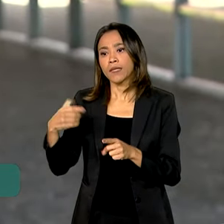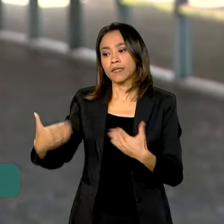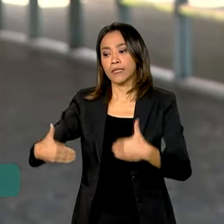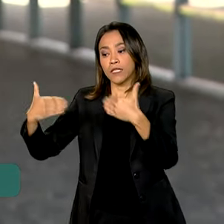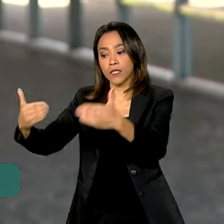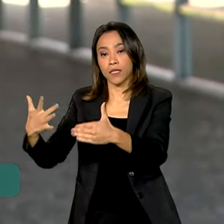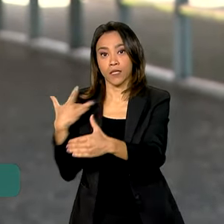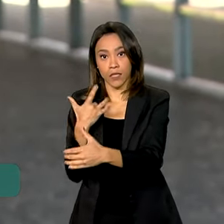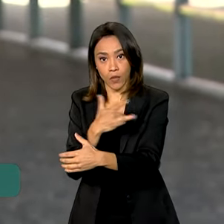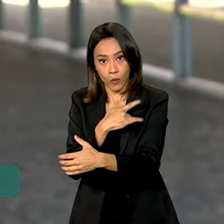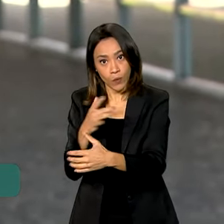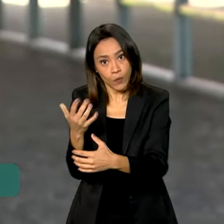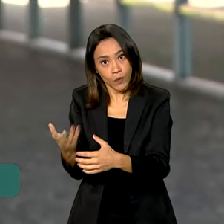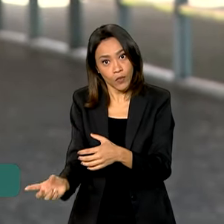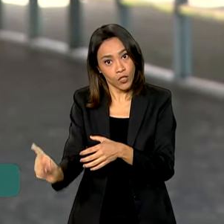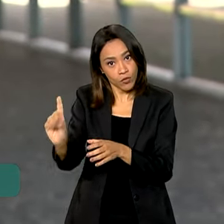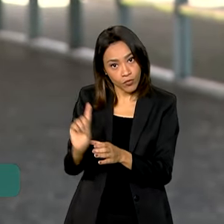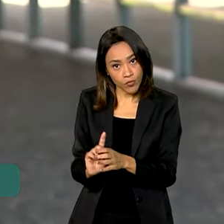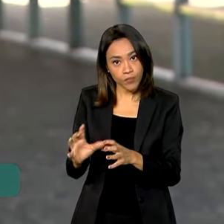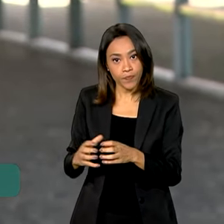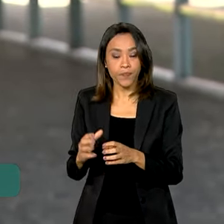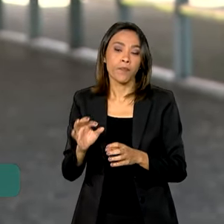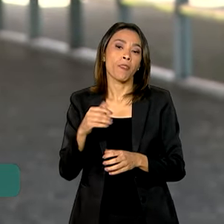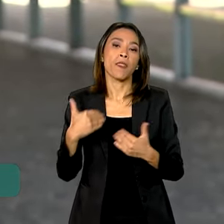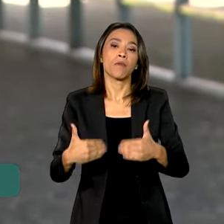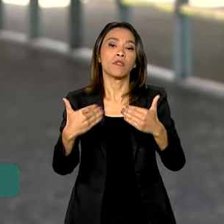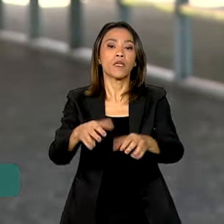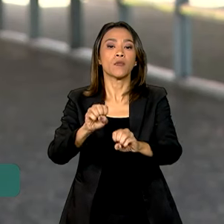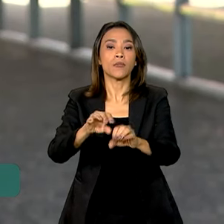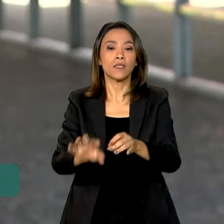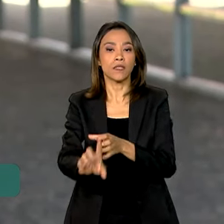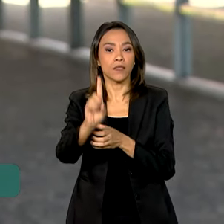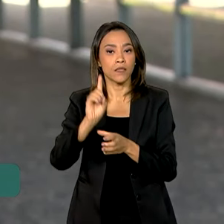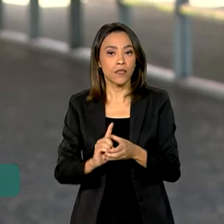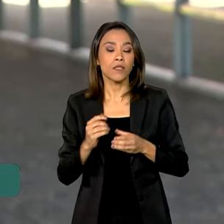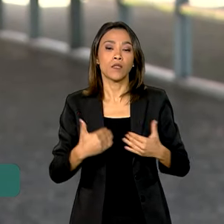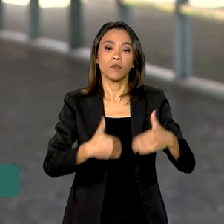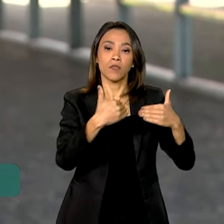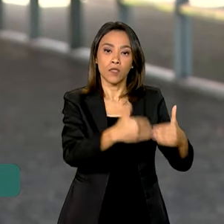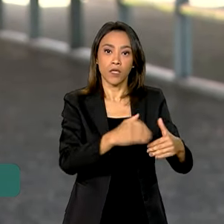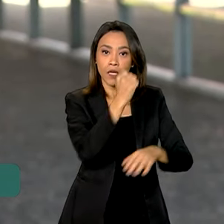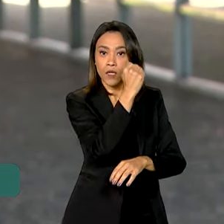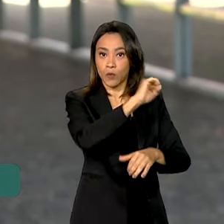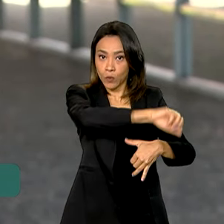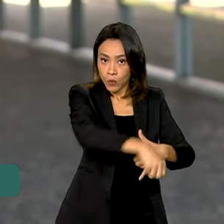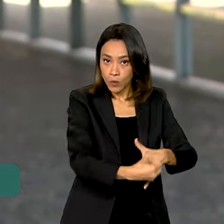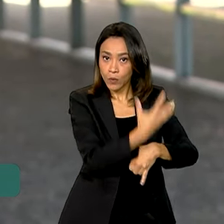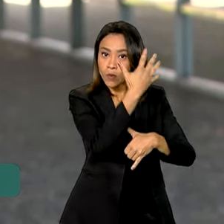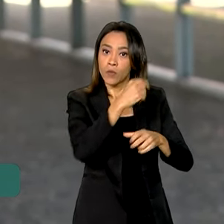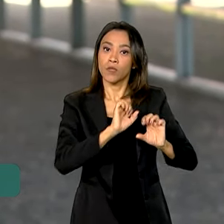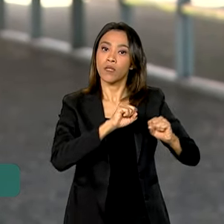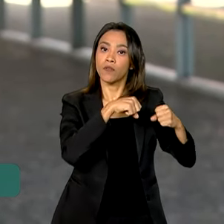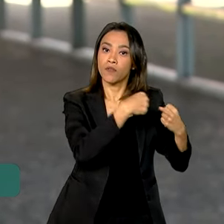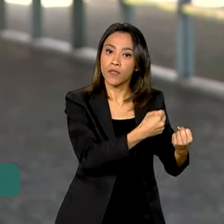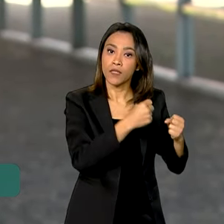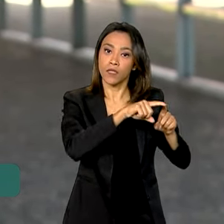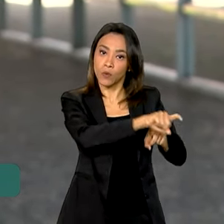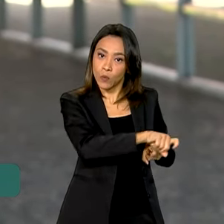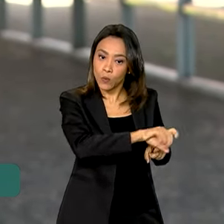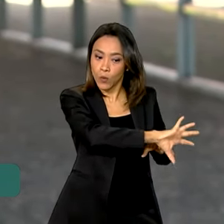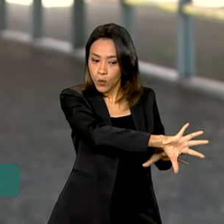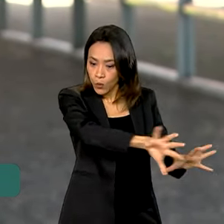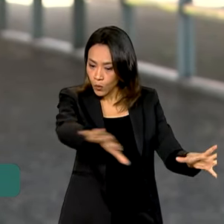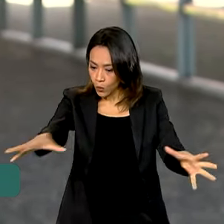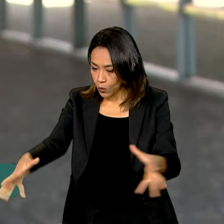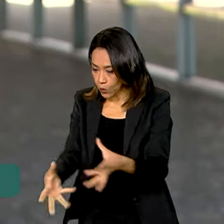como o Ministério da Saúde, claro, mas também o Ministério da Educação, do Meio Ambiente, da Defesa, Ministério da Agricultura, enfim, uma grande